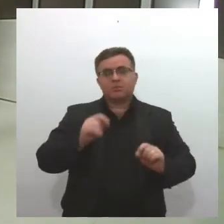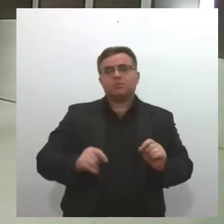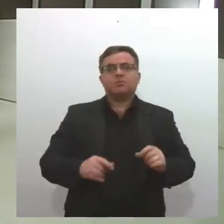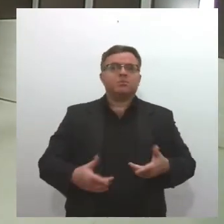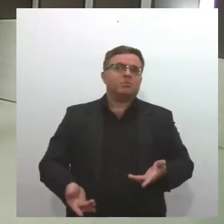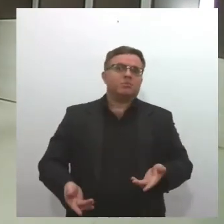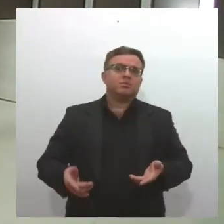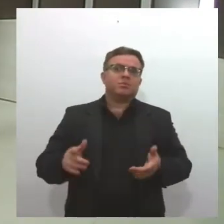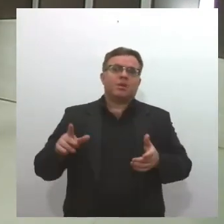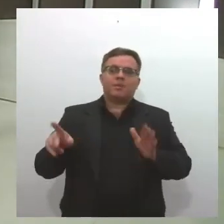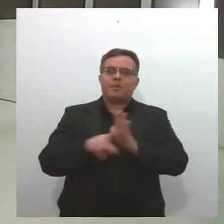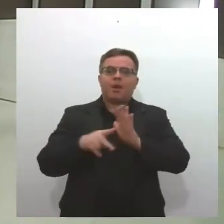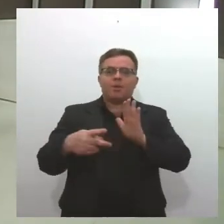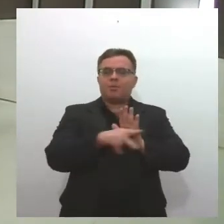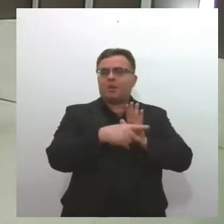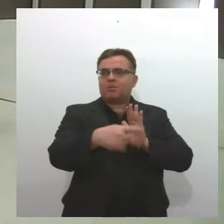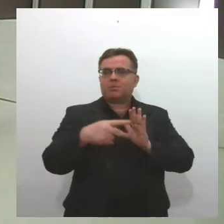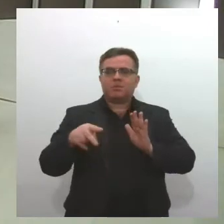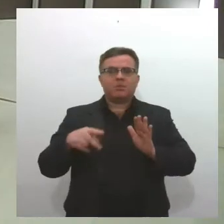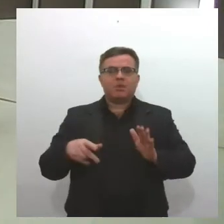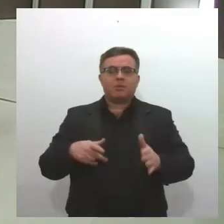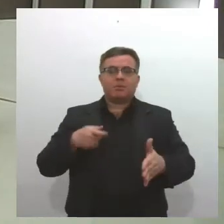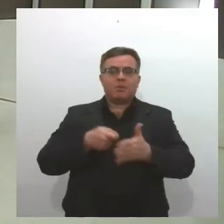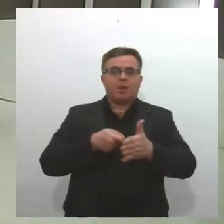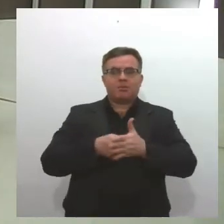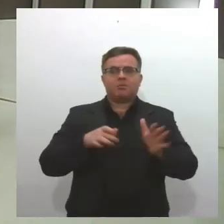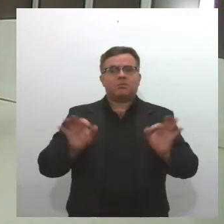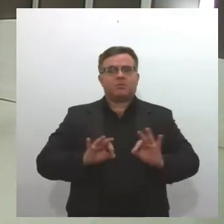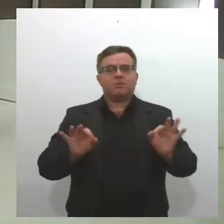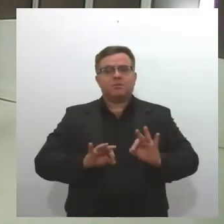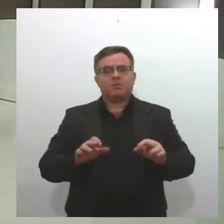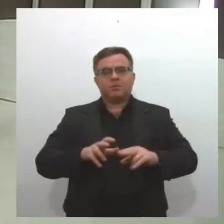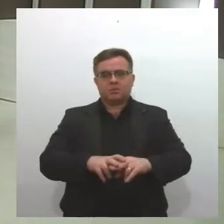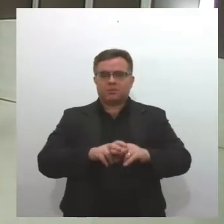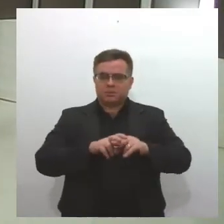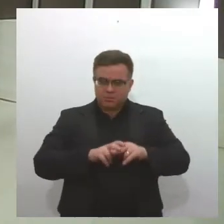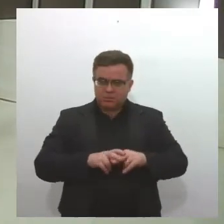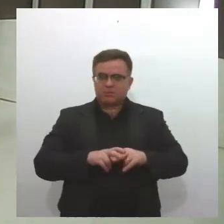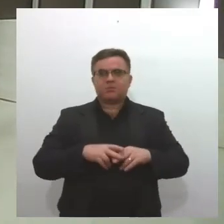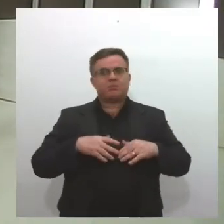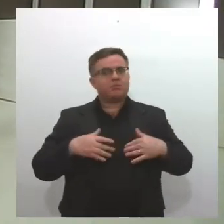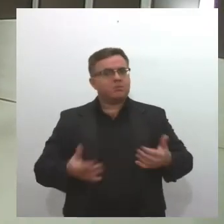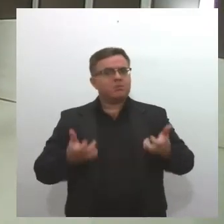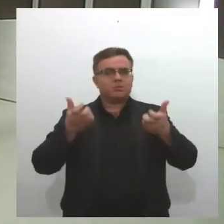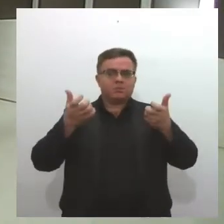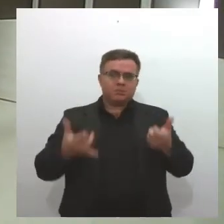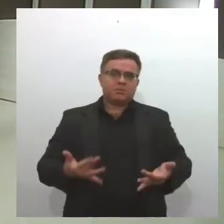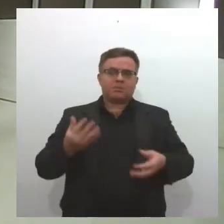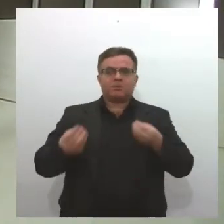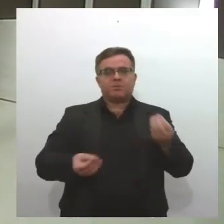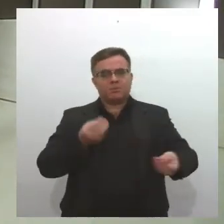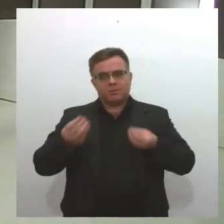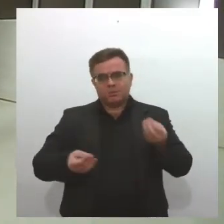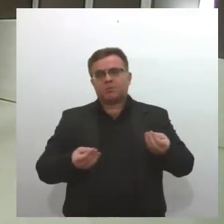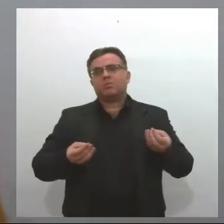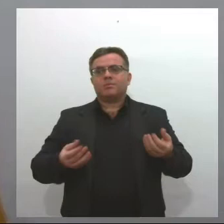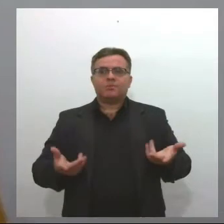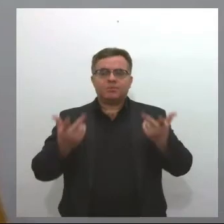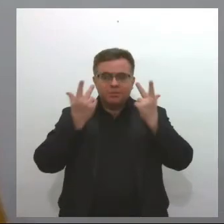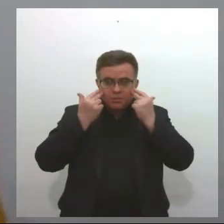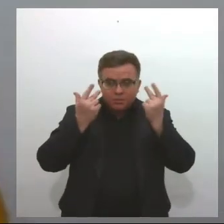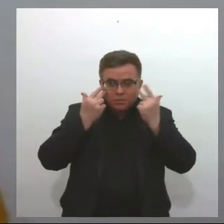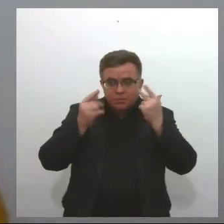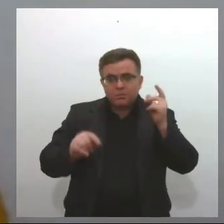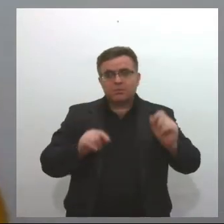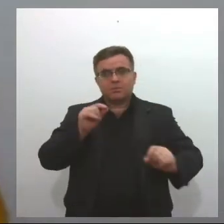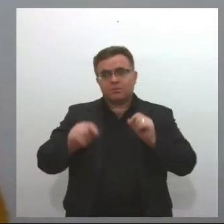casos como esse nem ameaçando. Não, não. As ligações que a Vigilância Sanitária faz, elas são muito específicas. Normalmente é quando a empresa